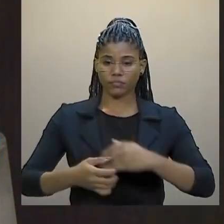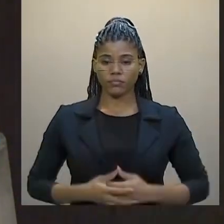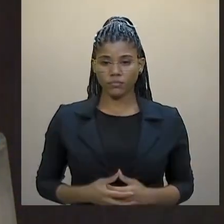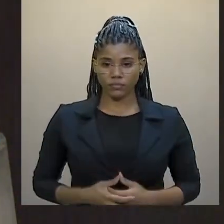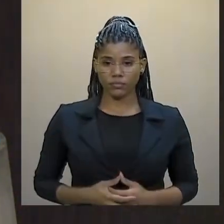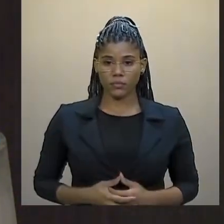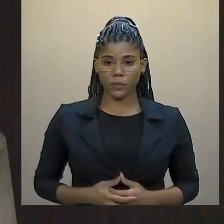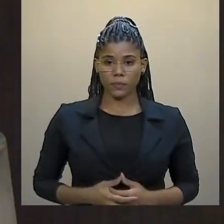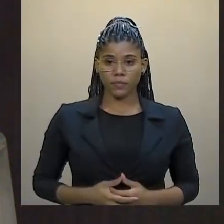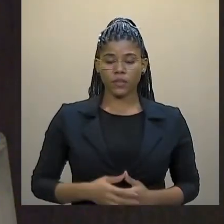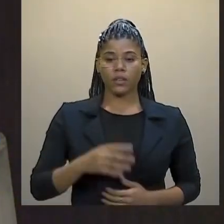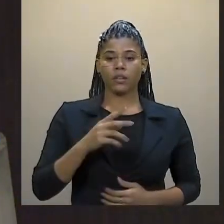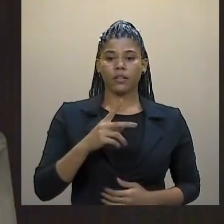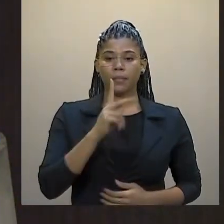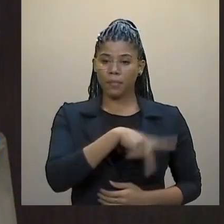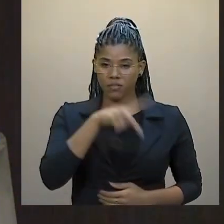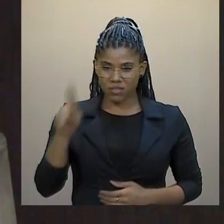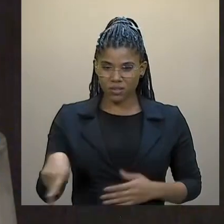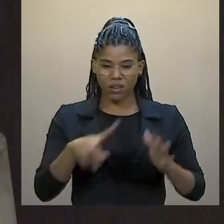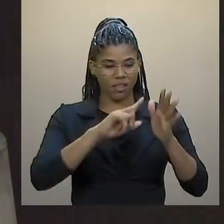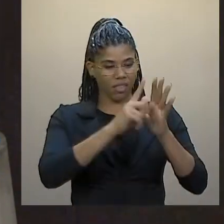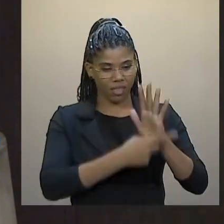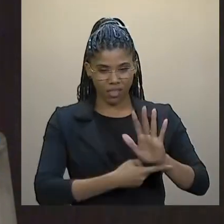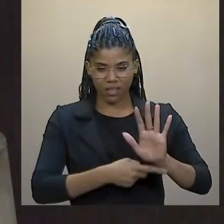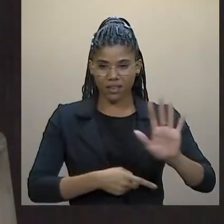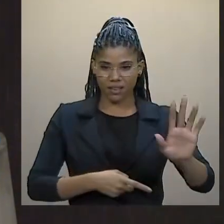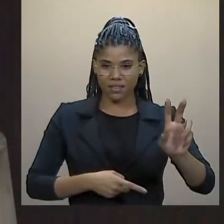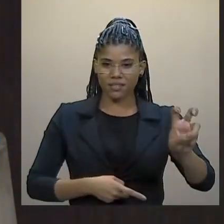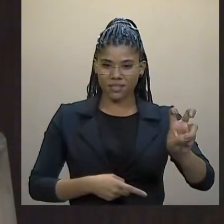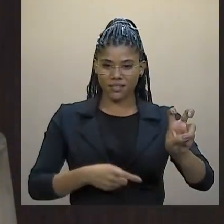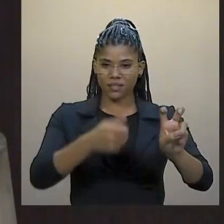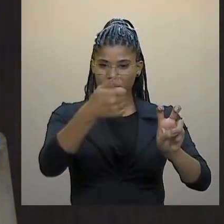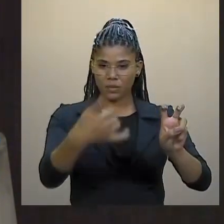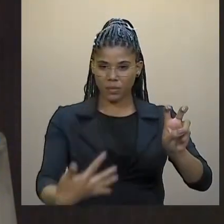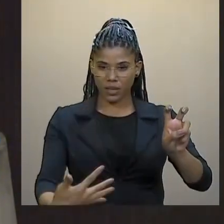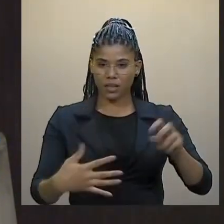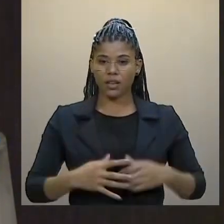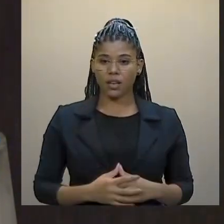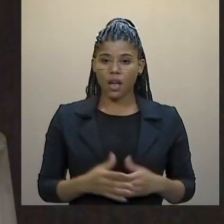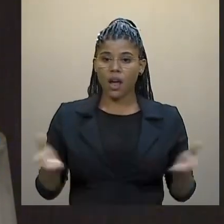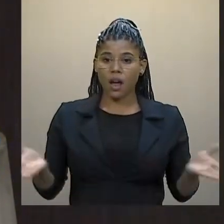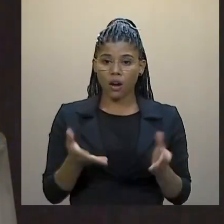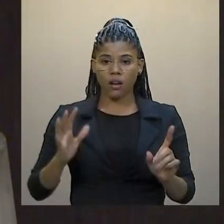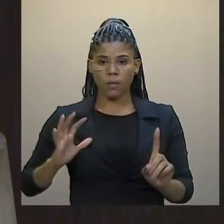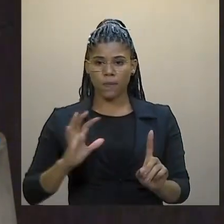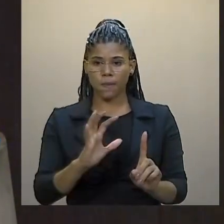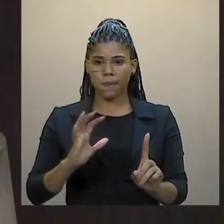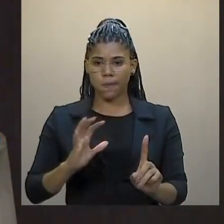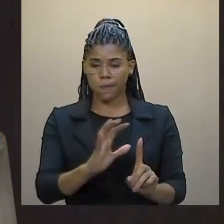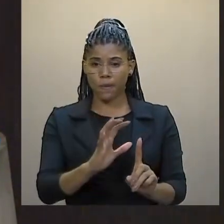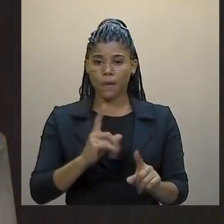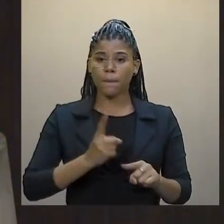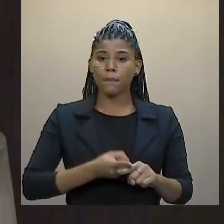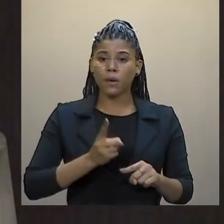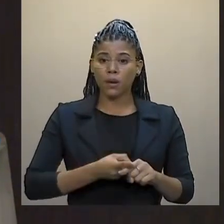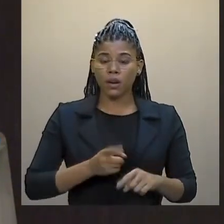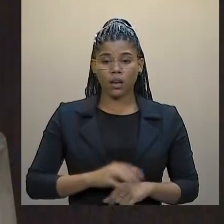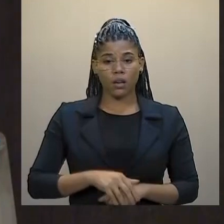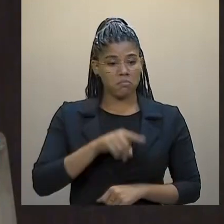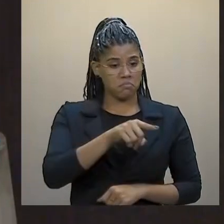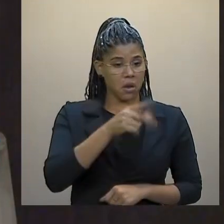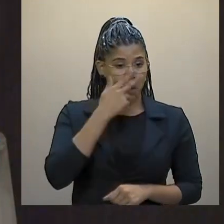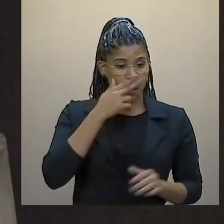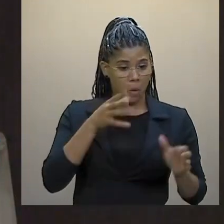Gustavo, Felipe, Newton, Sinara e Beatriz, agora perseguidos porque ousaram,